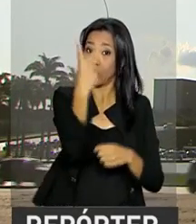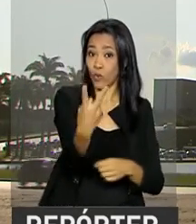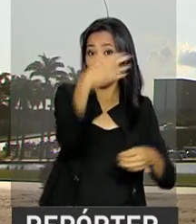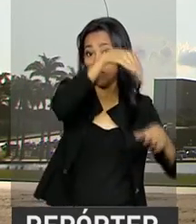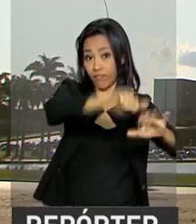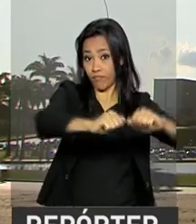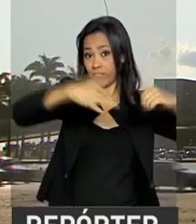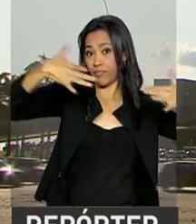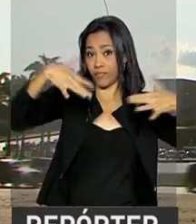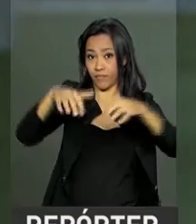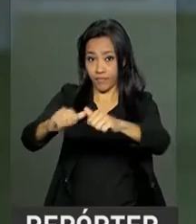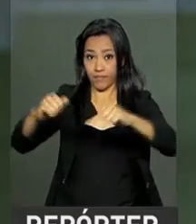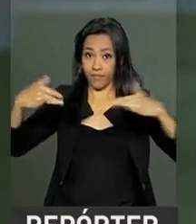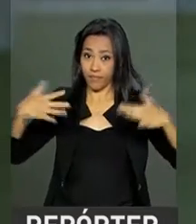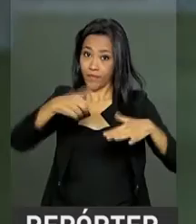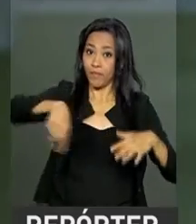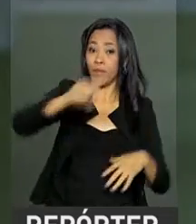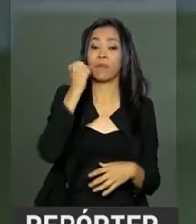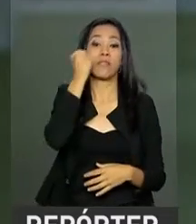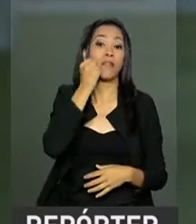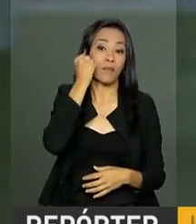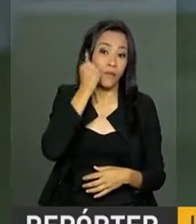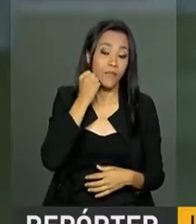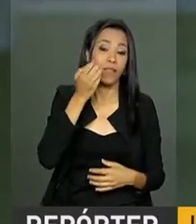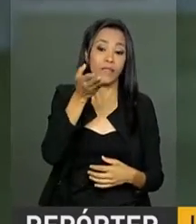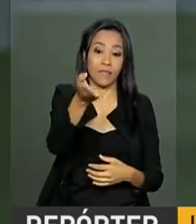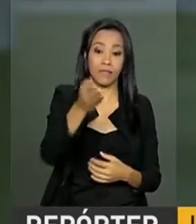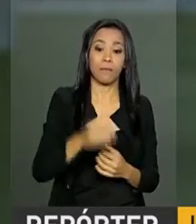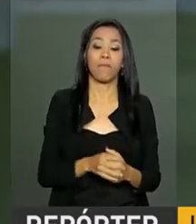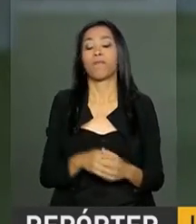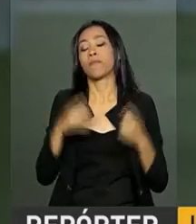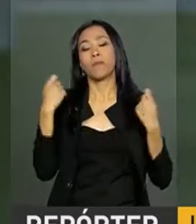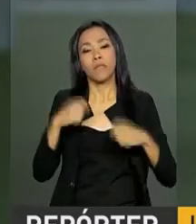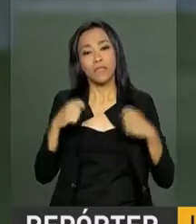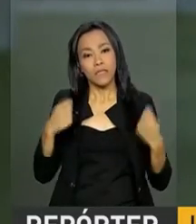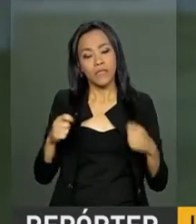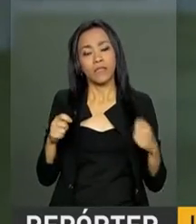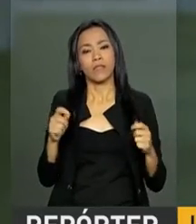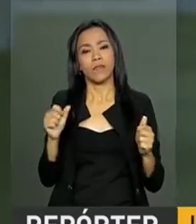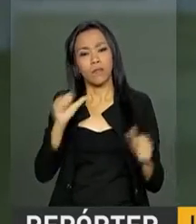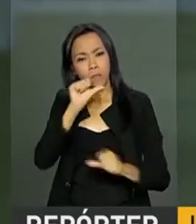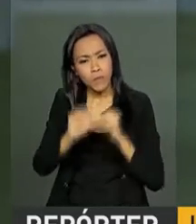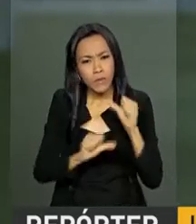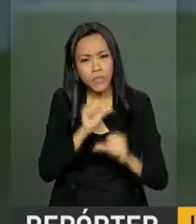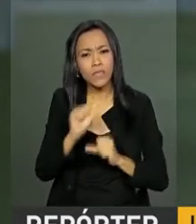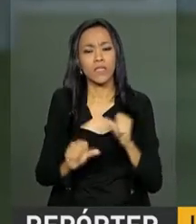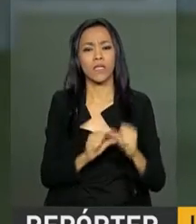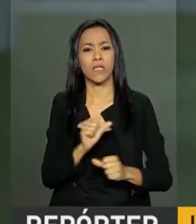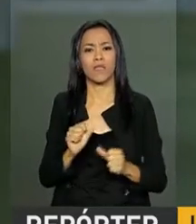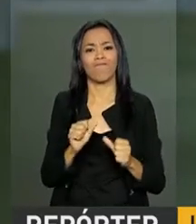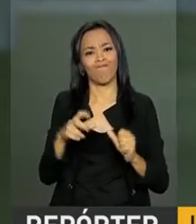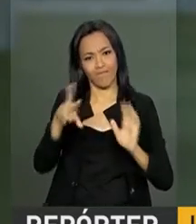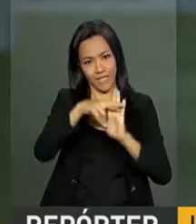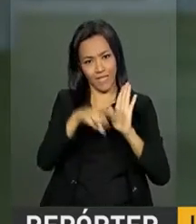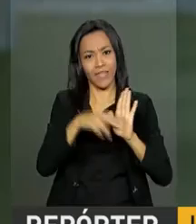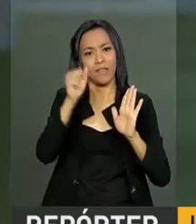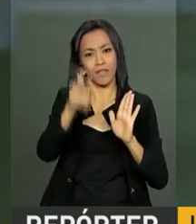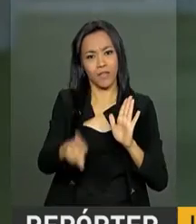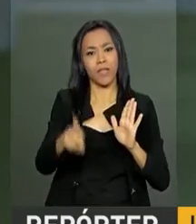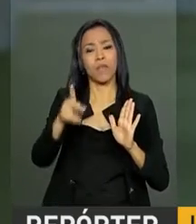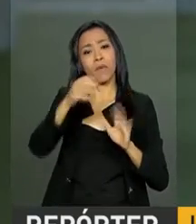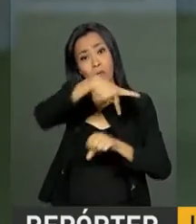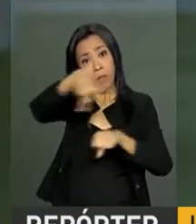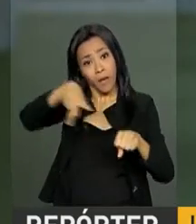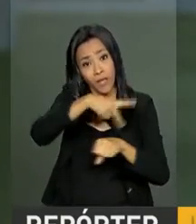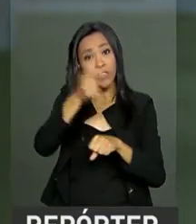turnos pelos senadores. Reformar a Previdência é fundamental para recolocar o país nos trilhos, para fazer com que